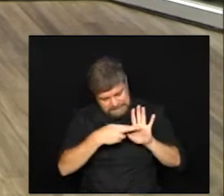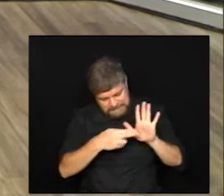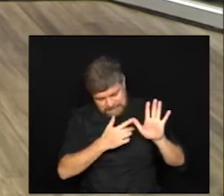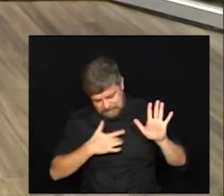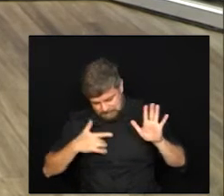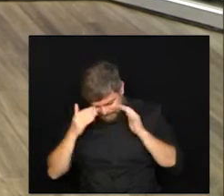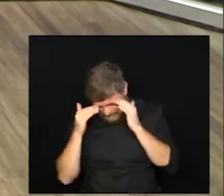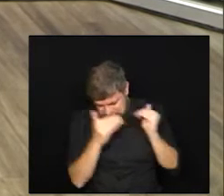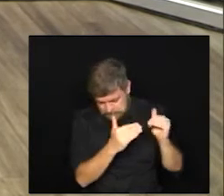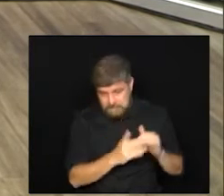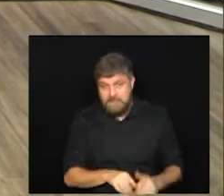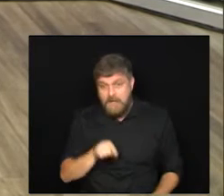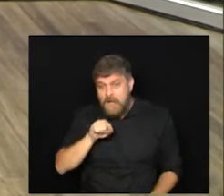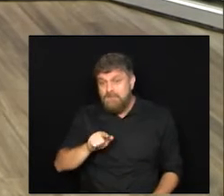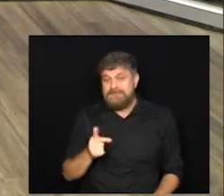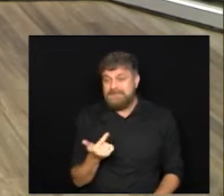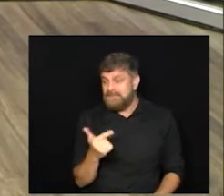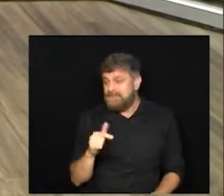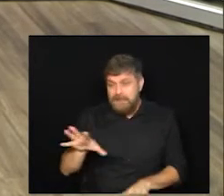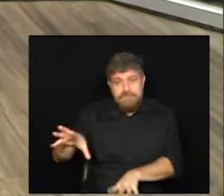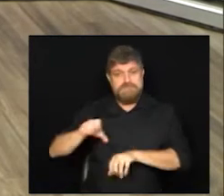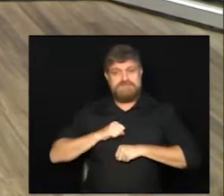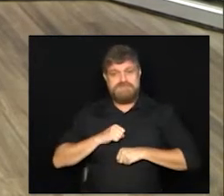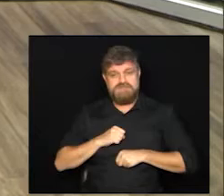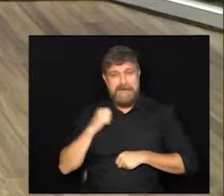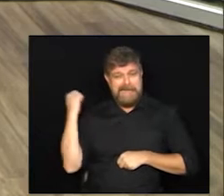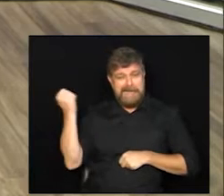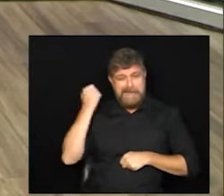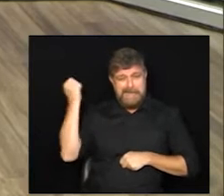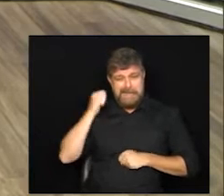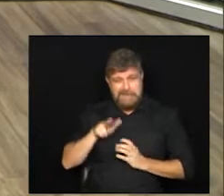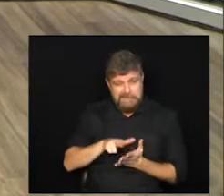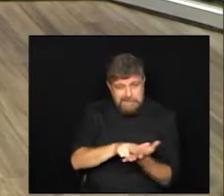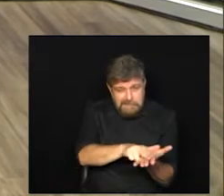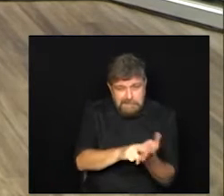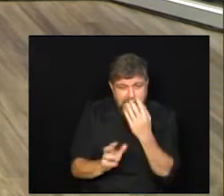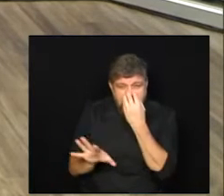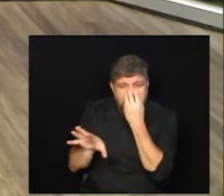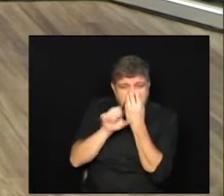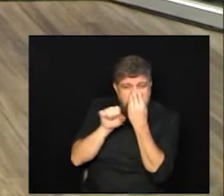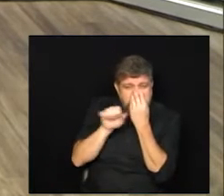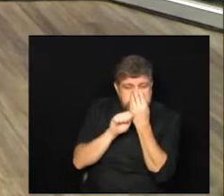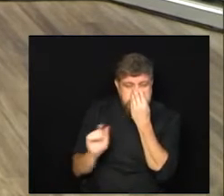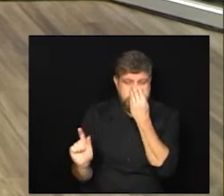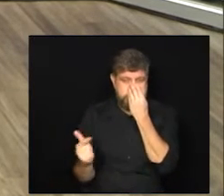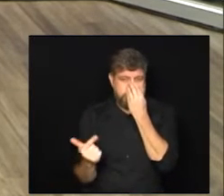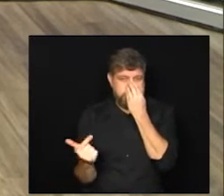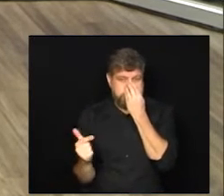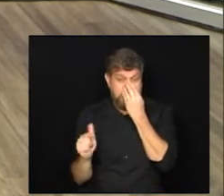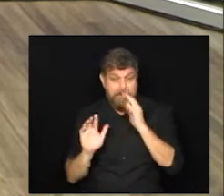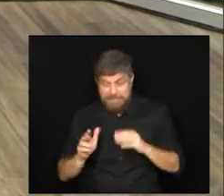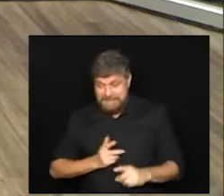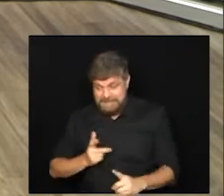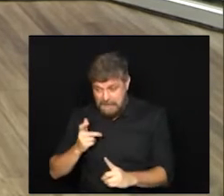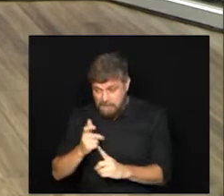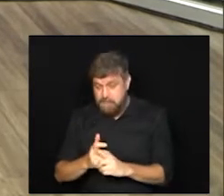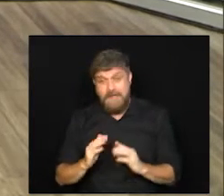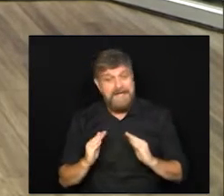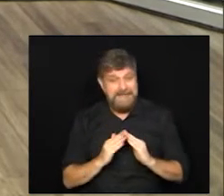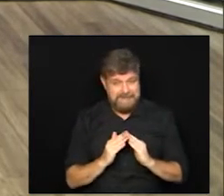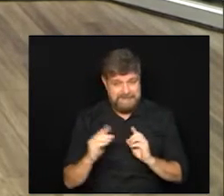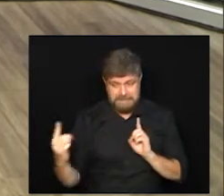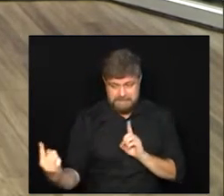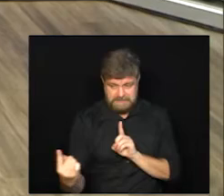cuidados a única coisa que você não vai desenvolver apenas a forma mais grave da doença mas se você receber alguém na sua